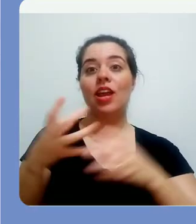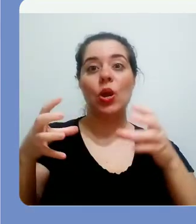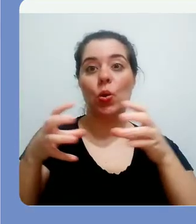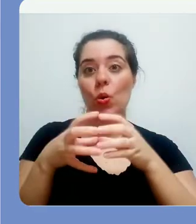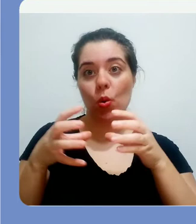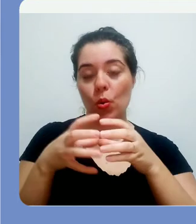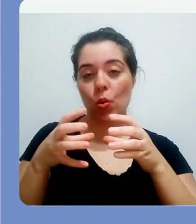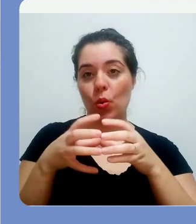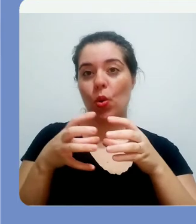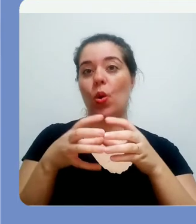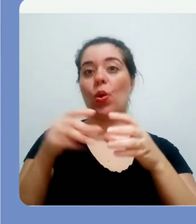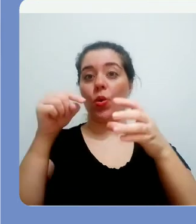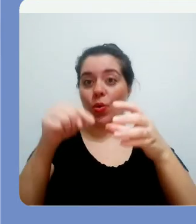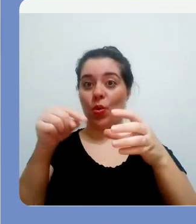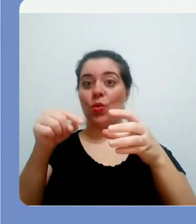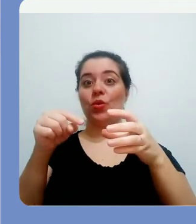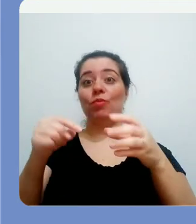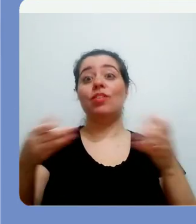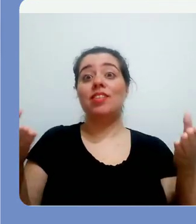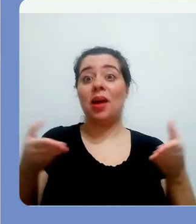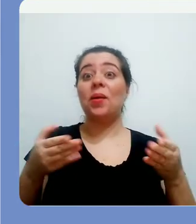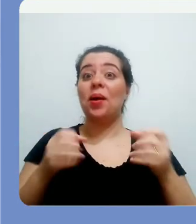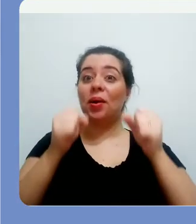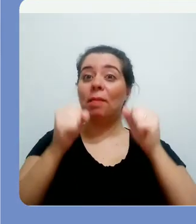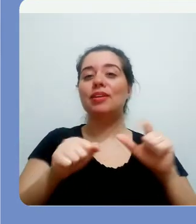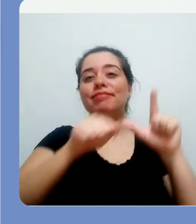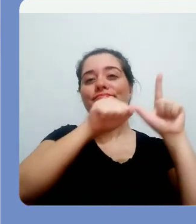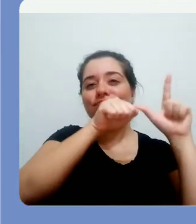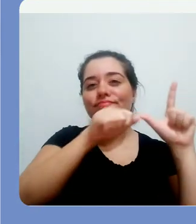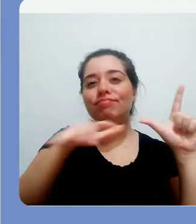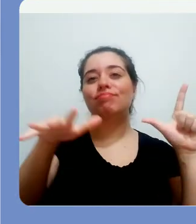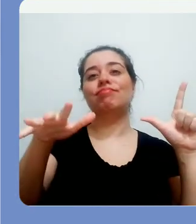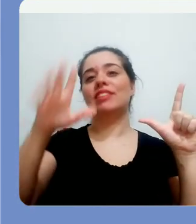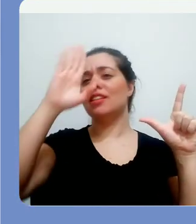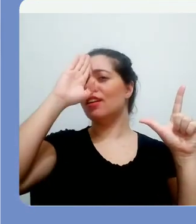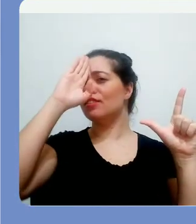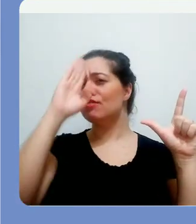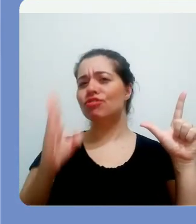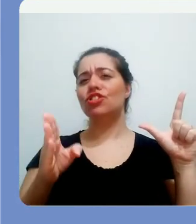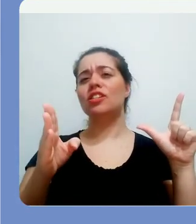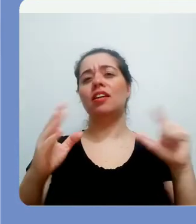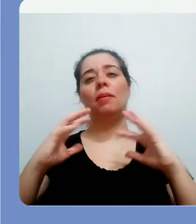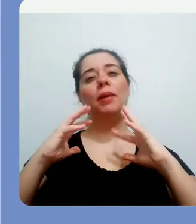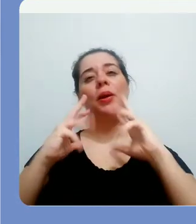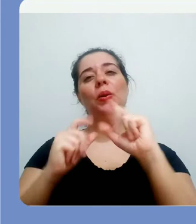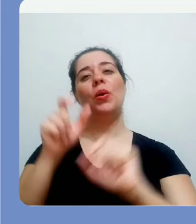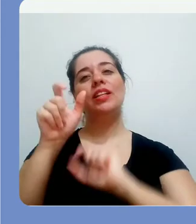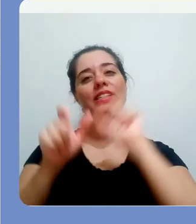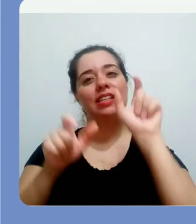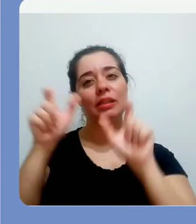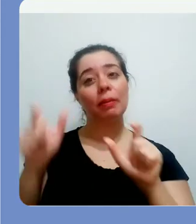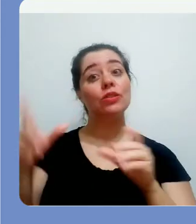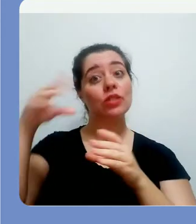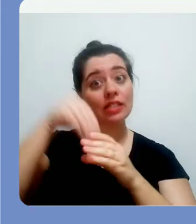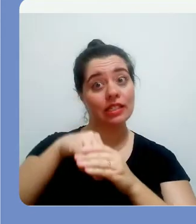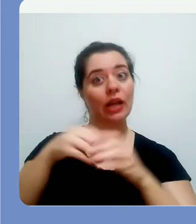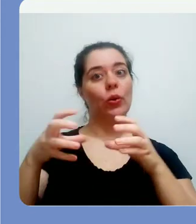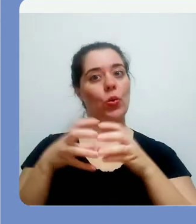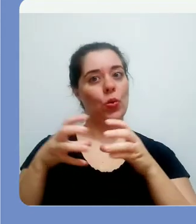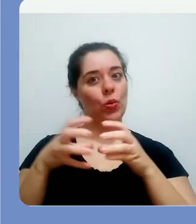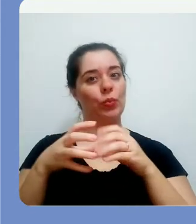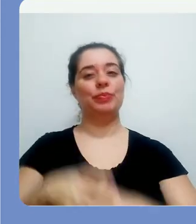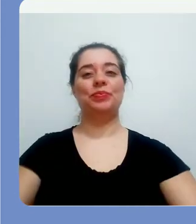gerei um grupo de compartilhamento e agora eu posso fazer o compartilhamento automático para todos os